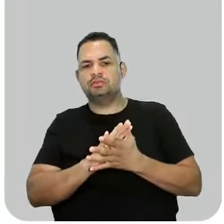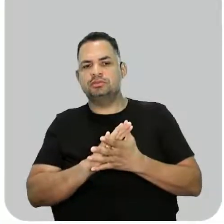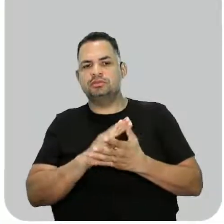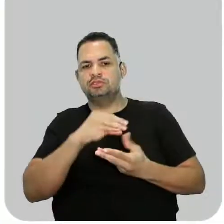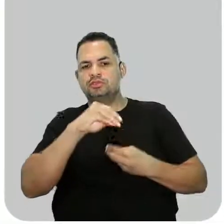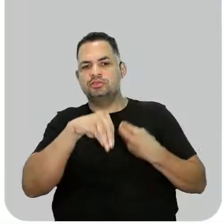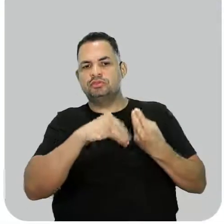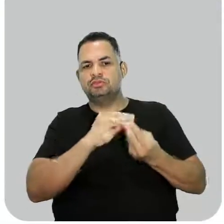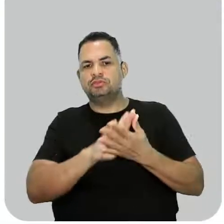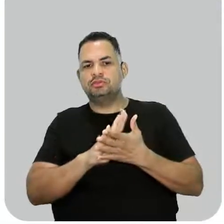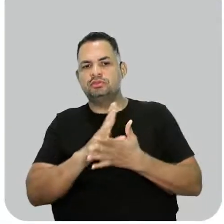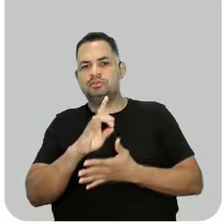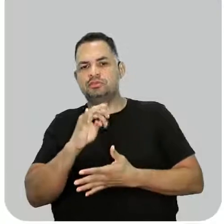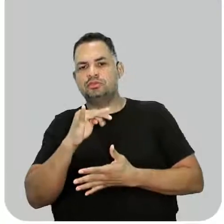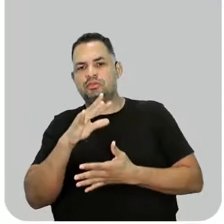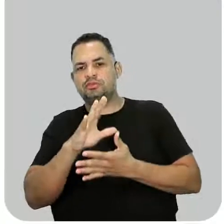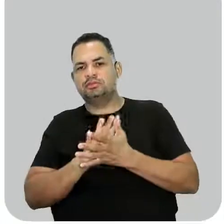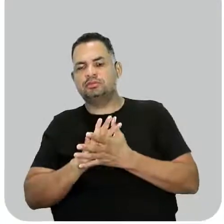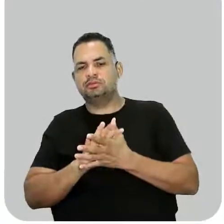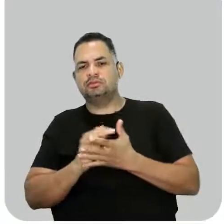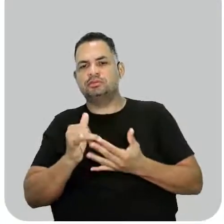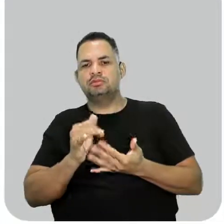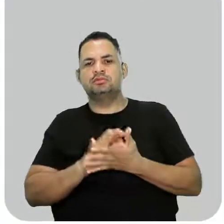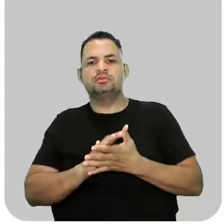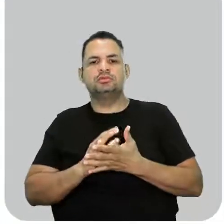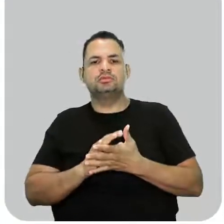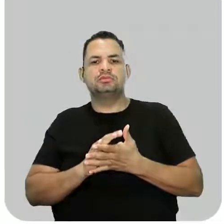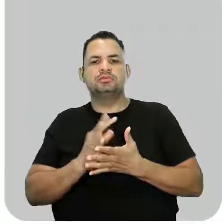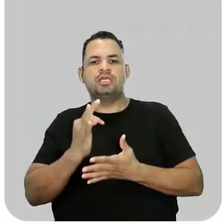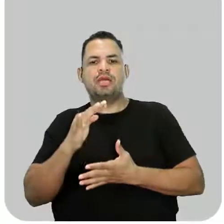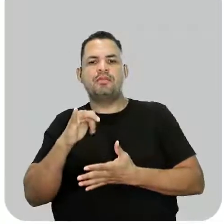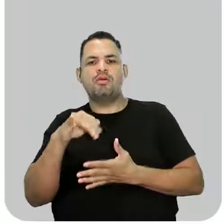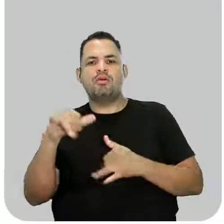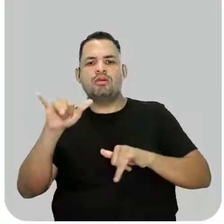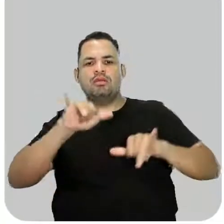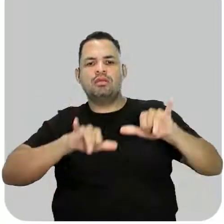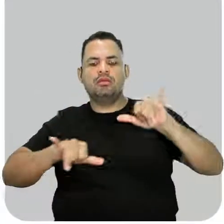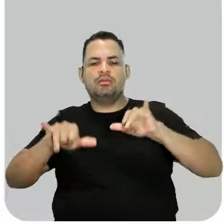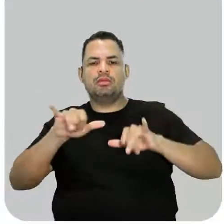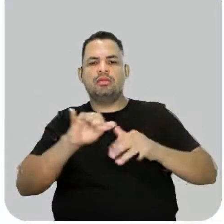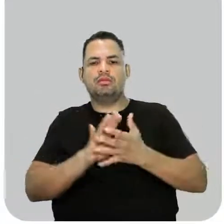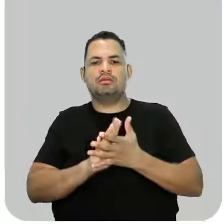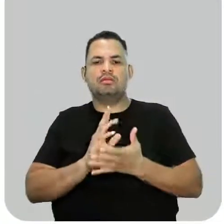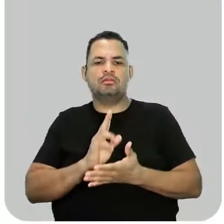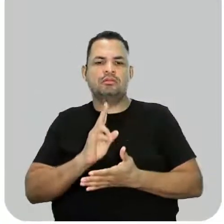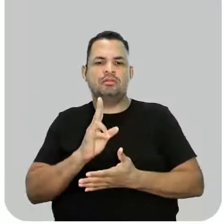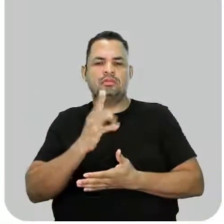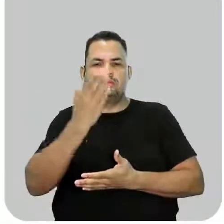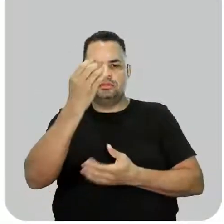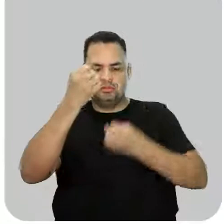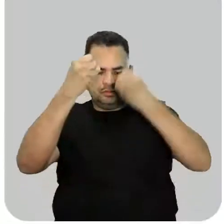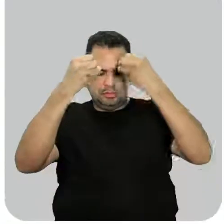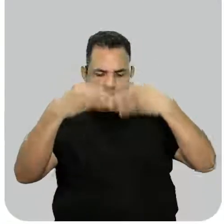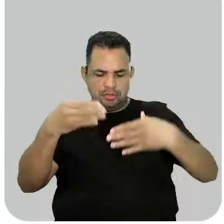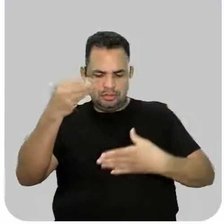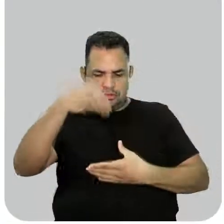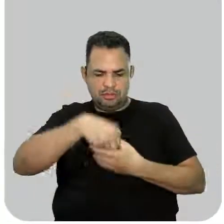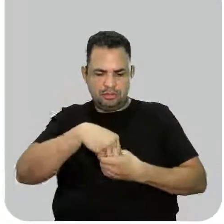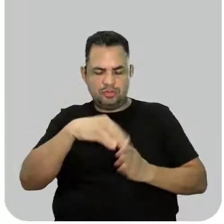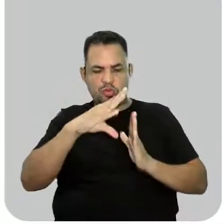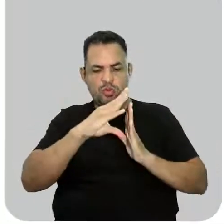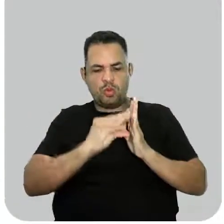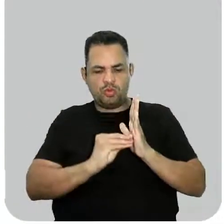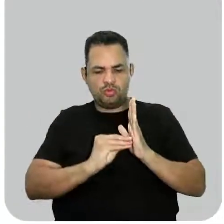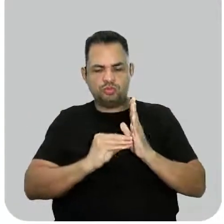titulação, termoquímica, processo endotérmico e exotérmico, que também é abordado dentro do conteúdo de